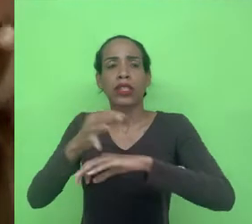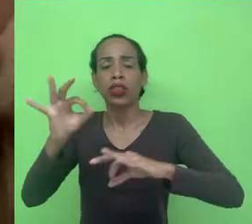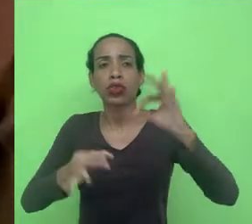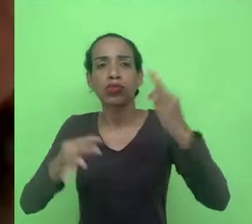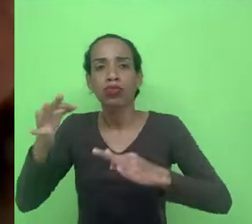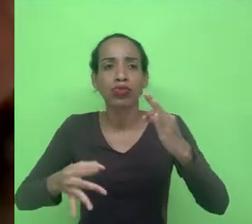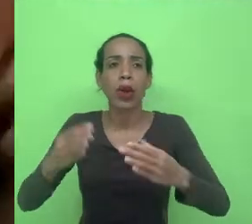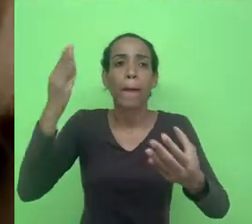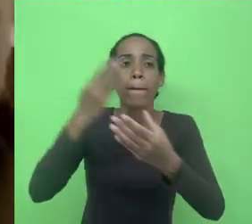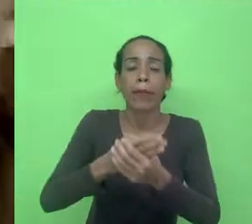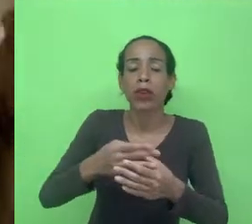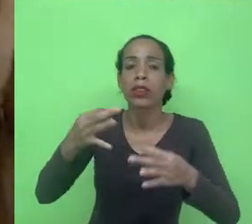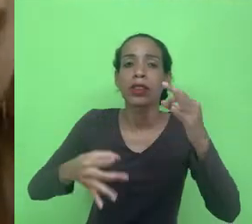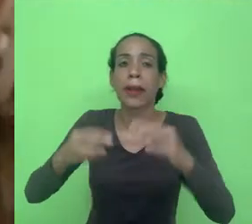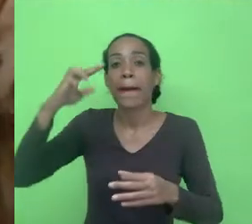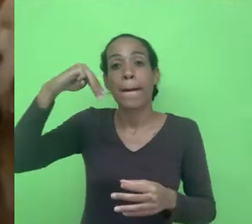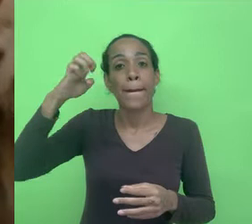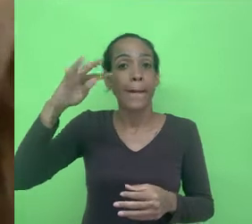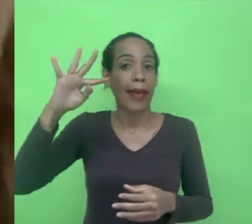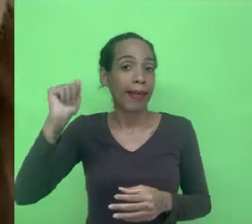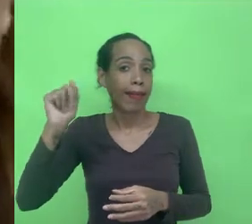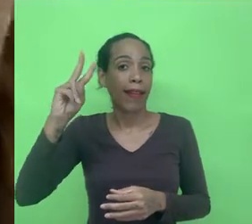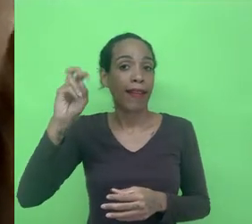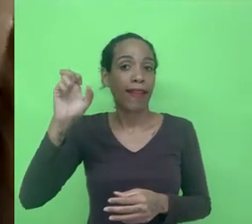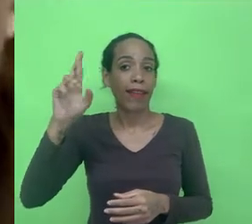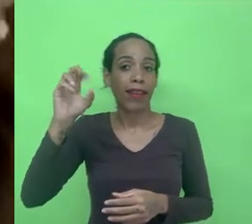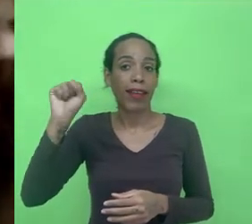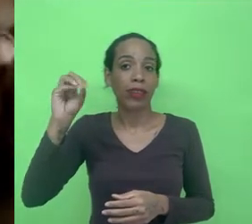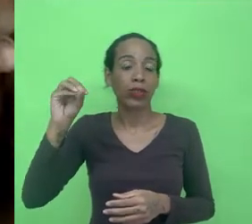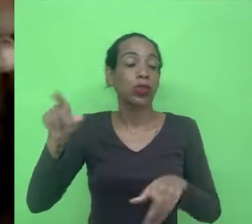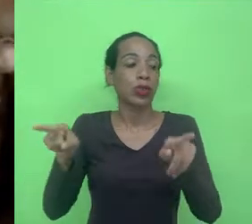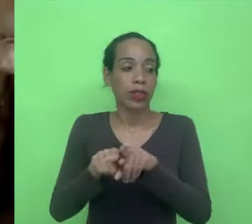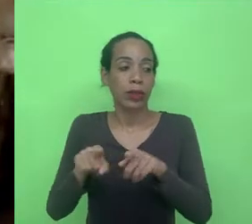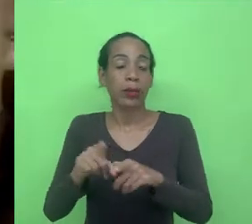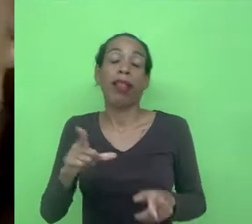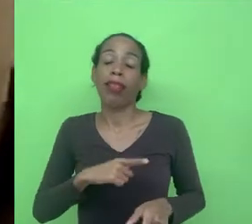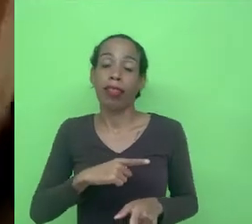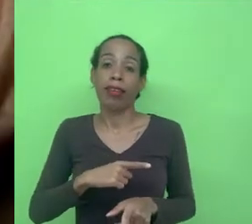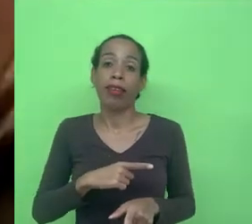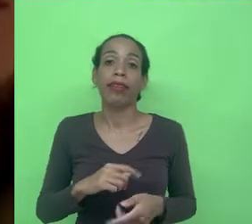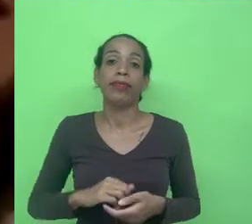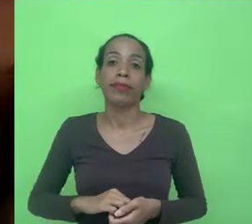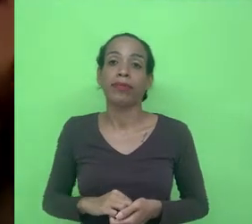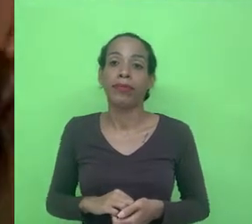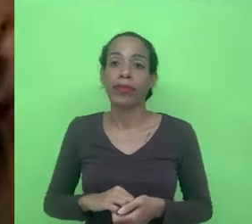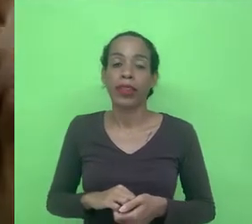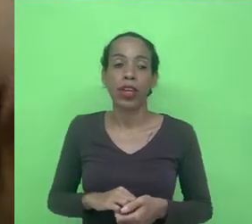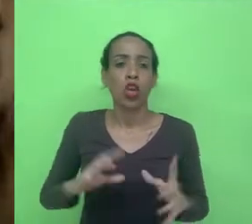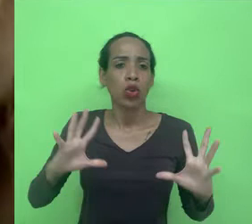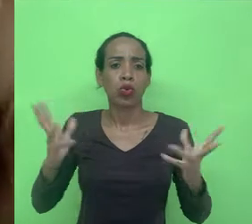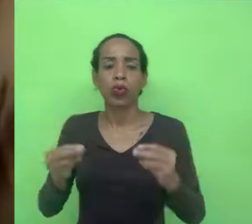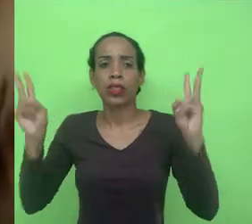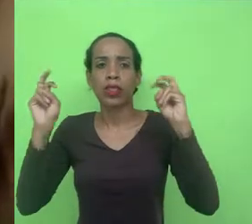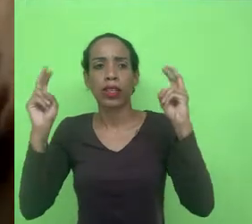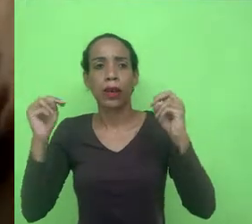eletrônico metaverso nós temos um espaço de aulas no metaverso já então toda essa temática é muito